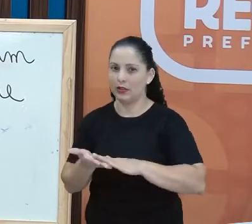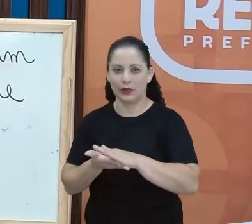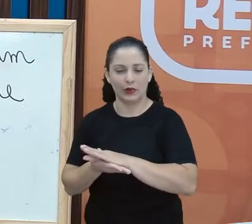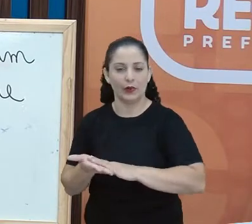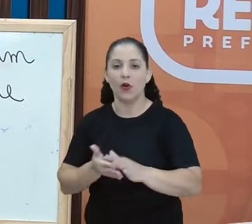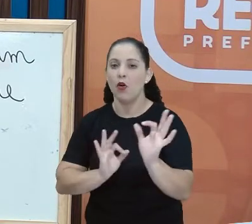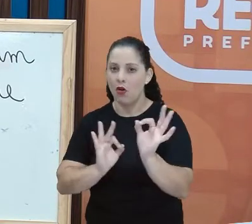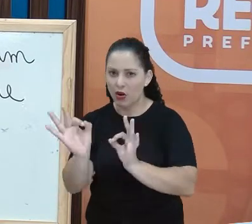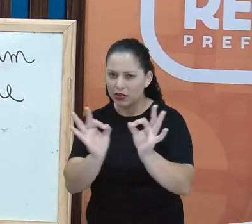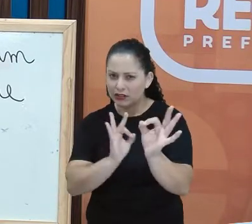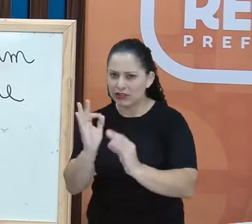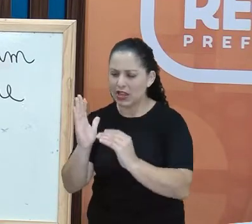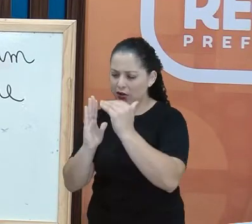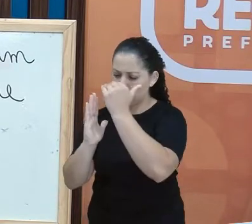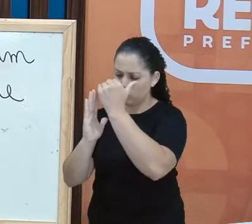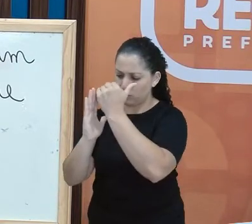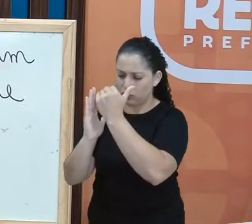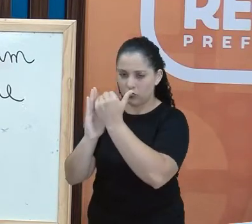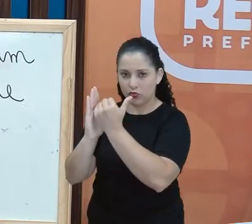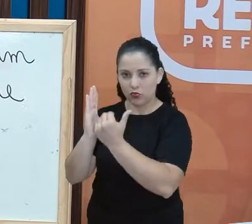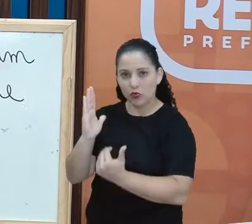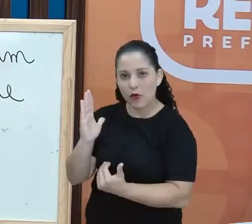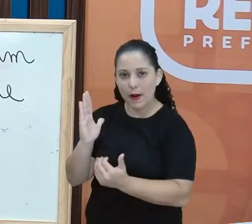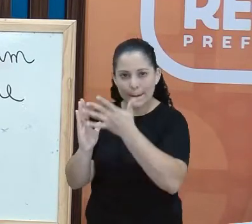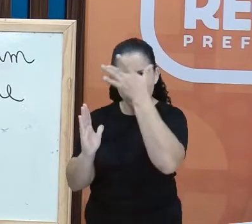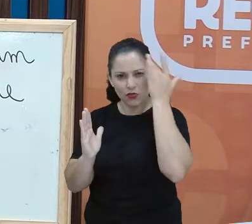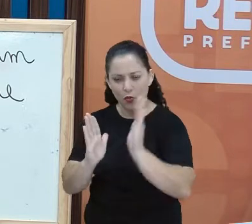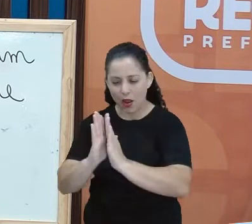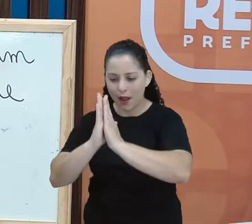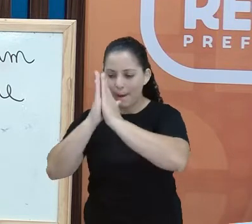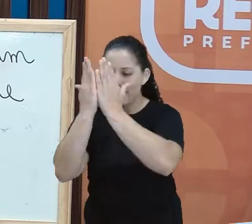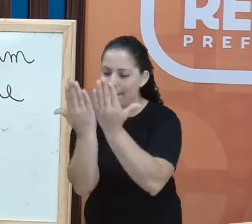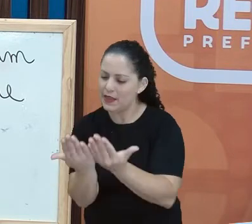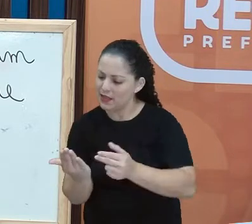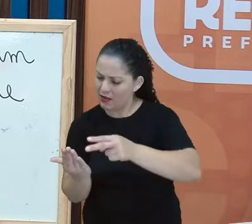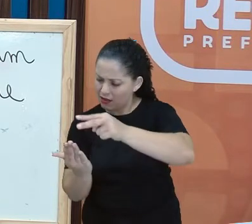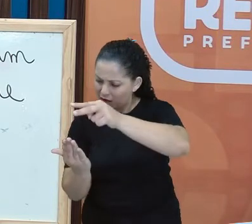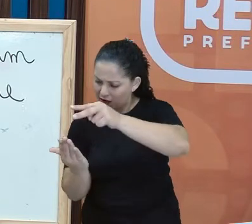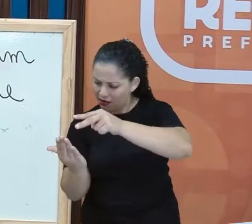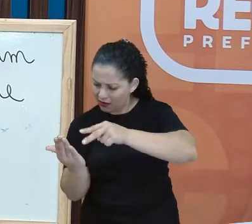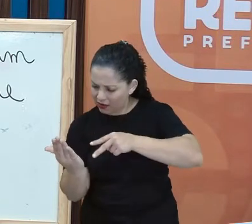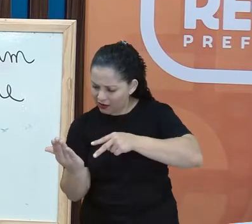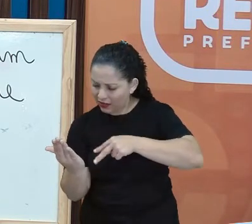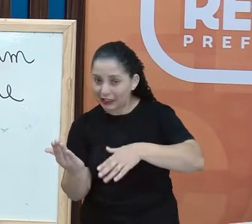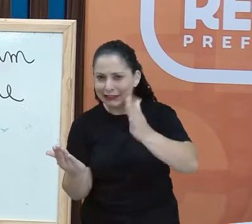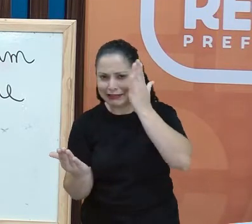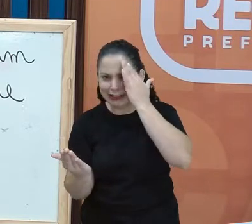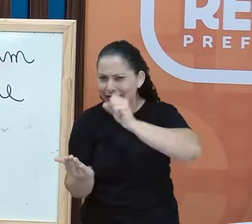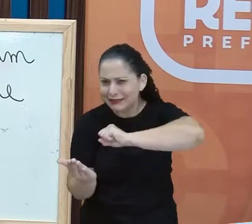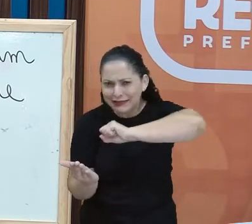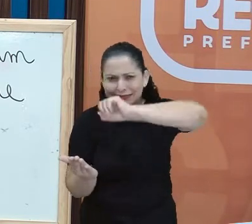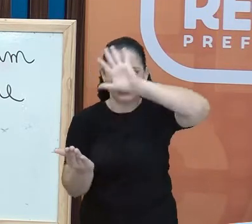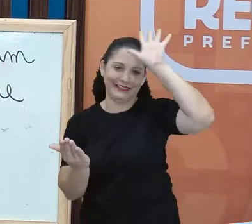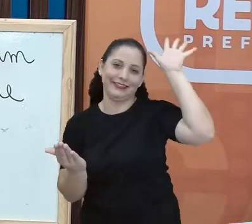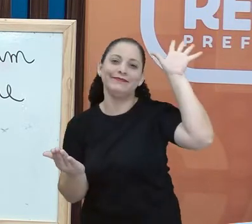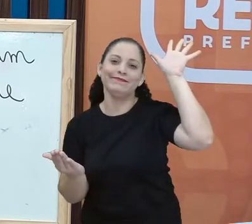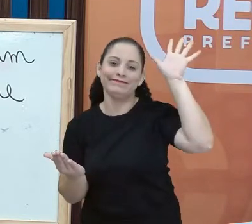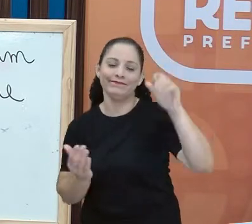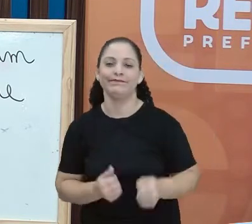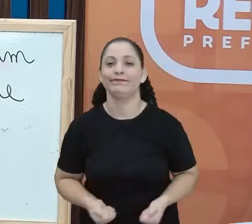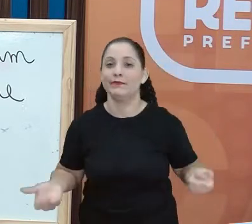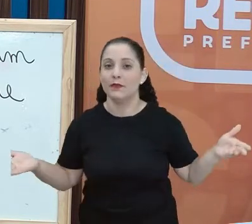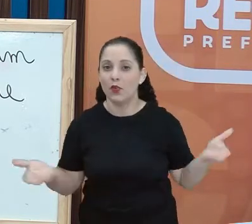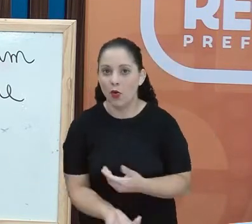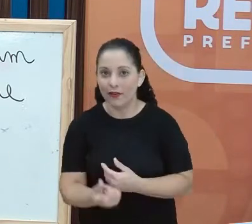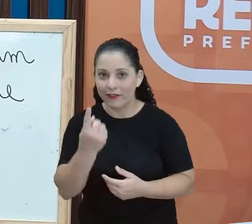organização Pra quem pegar o meu caderno A minha escrita compreender, tá? Agora a gente vai